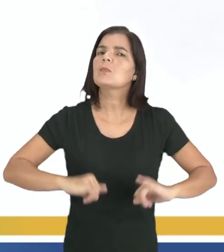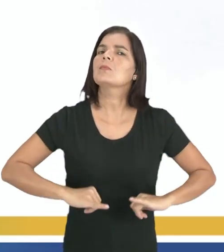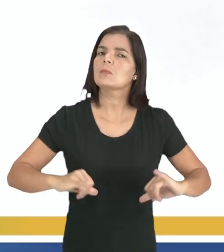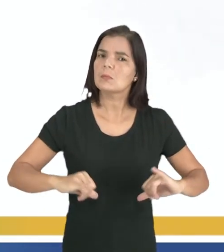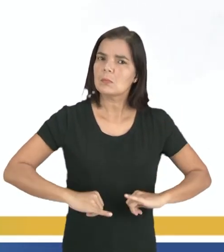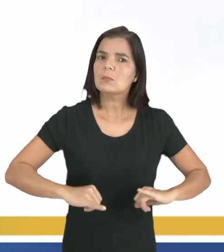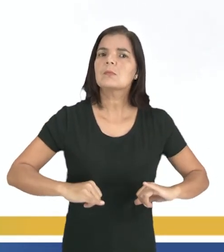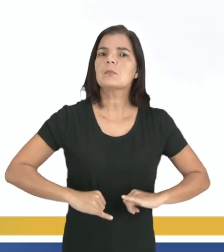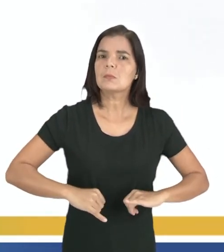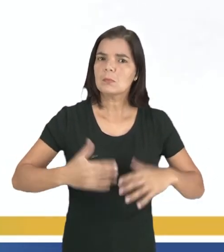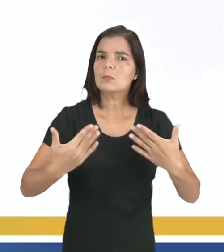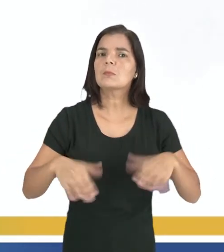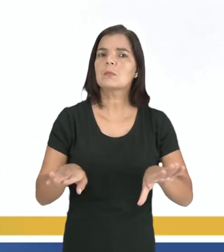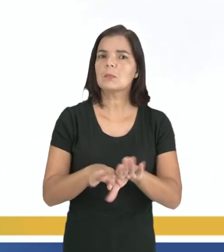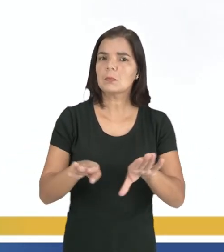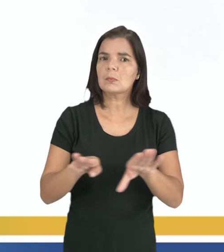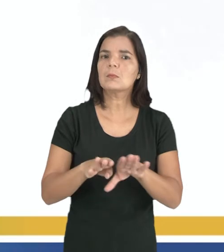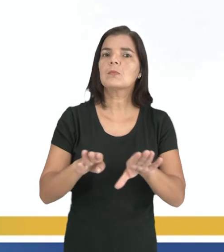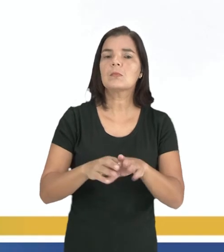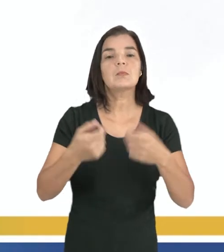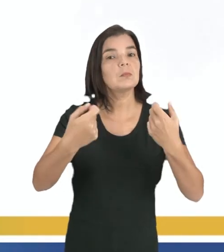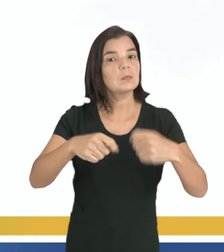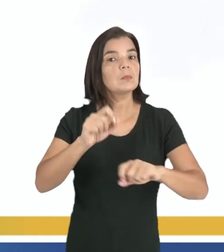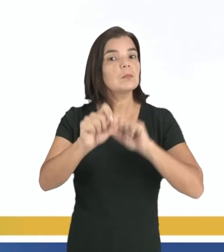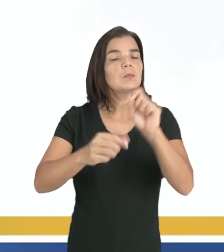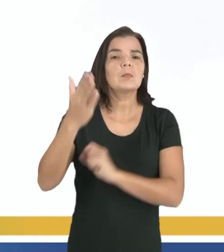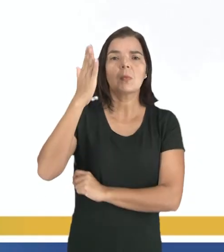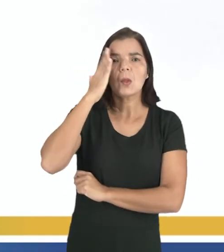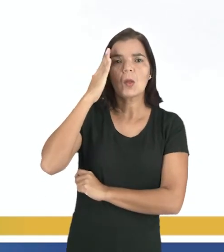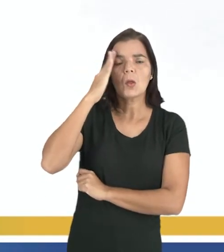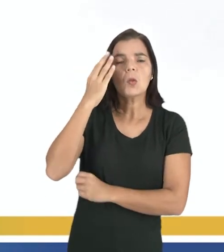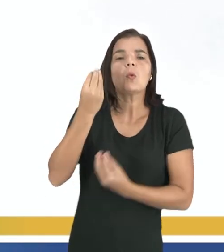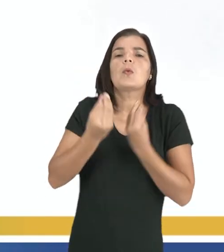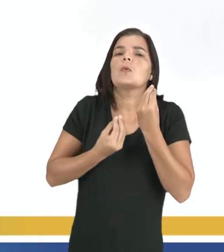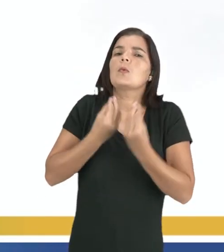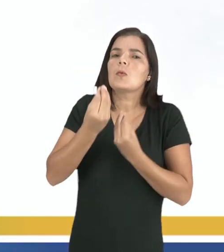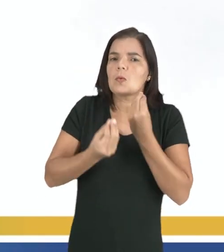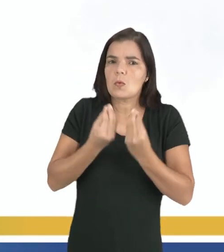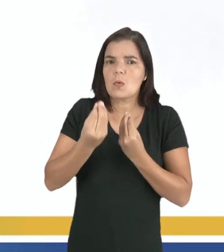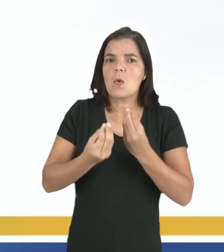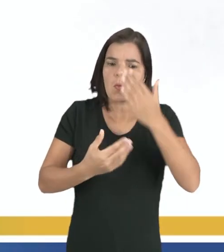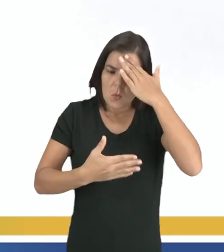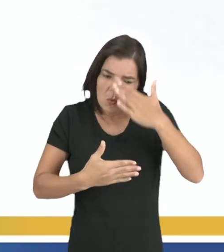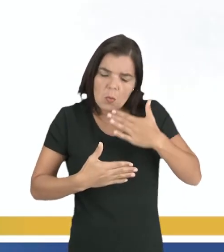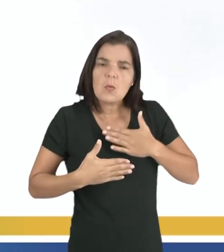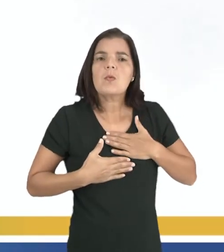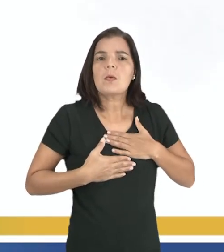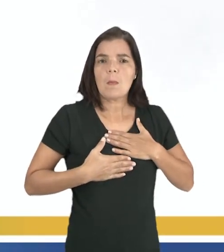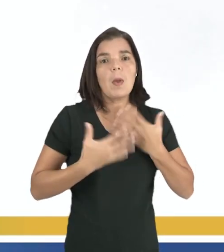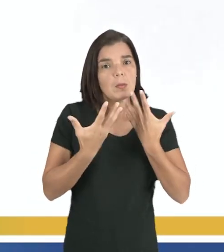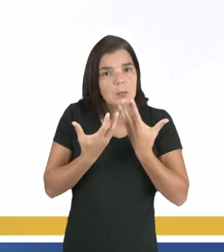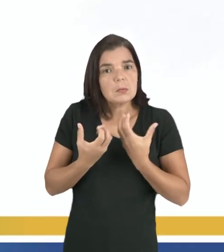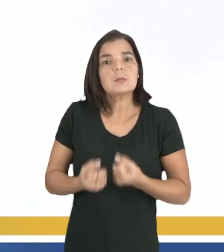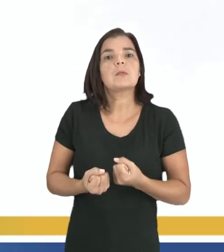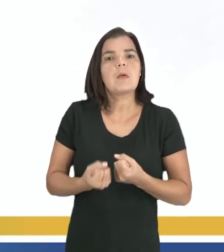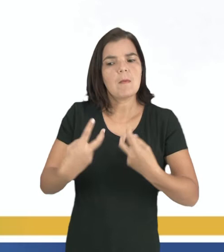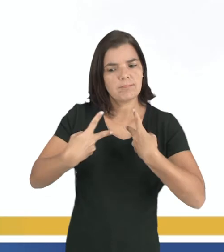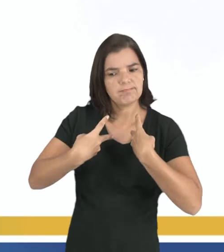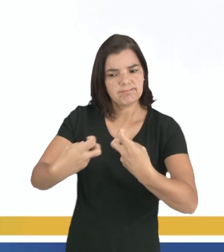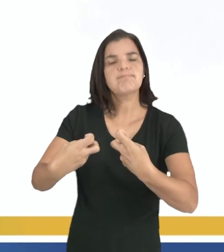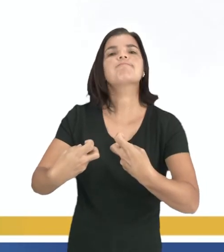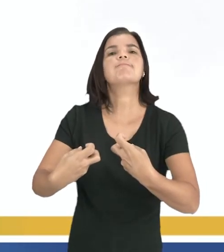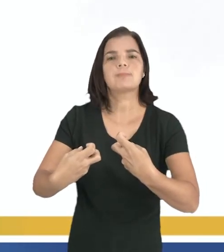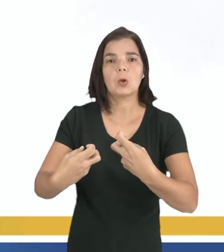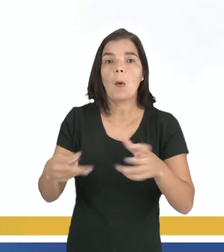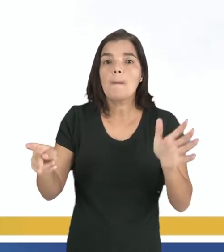bastante em relação a isso e que precisou entender um pouco mais sobre o corpo dele para poder se aceitar e perceber que essa